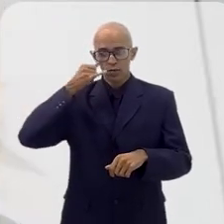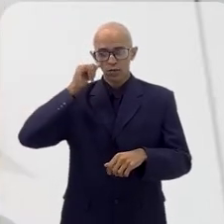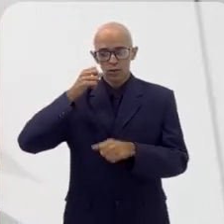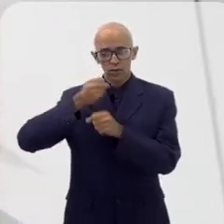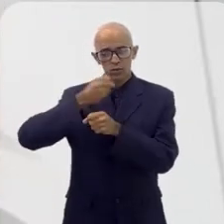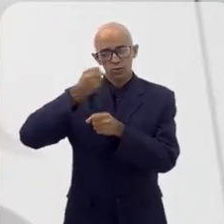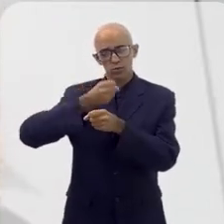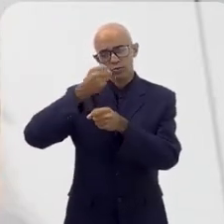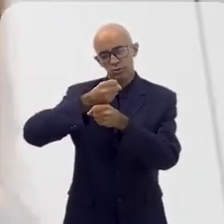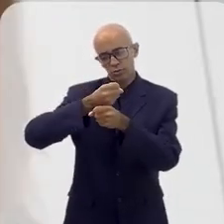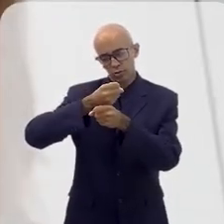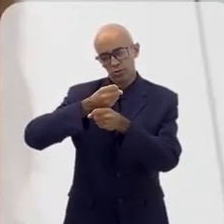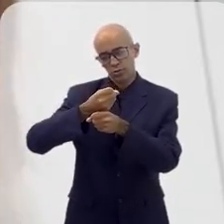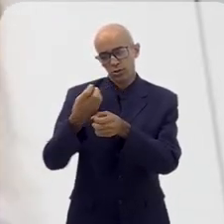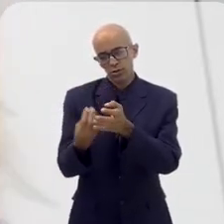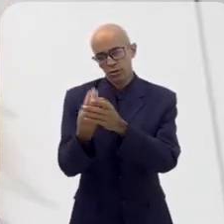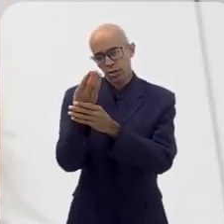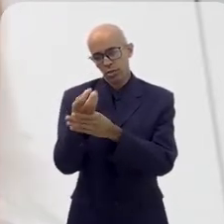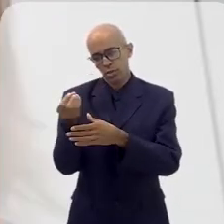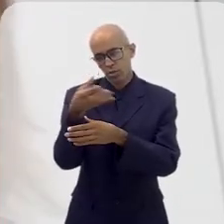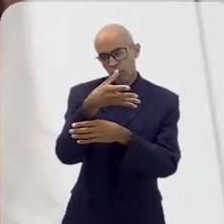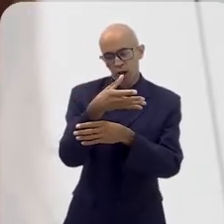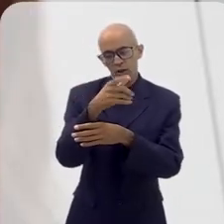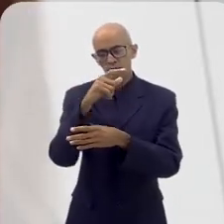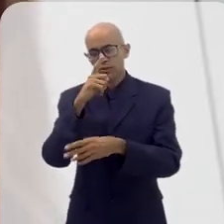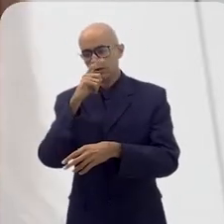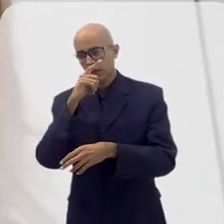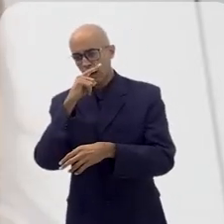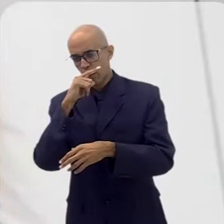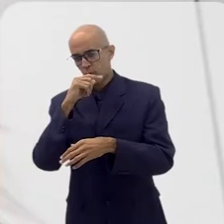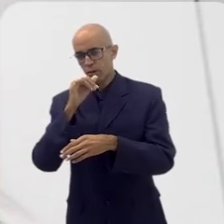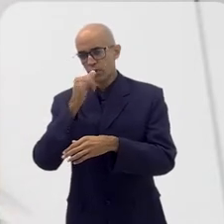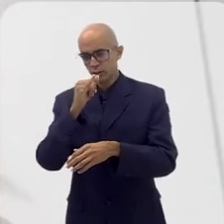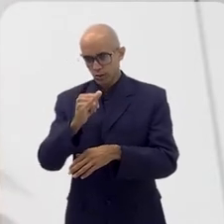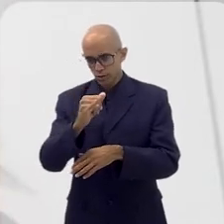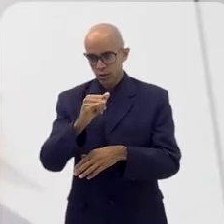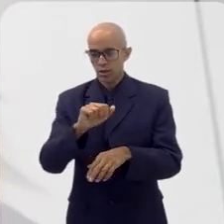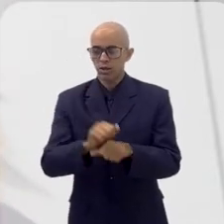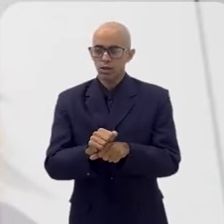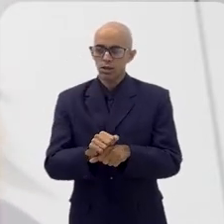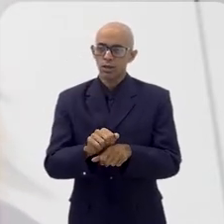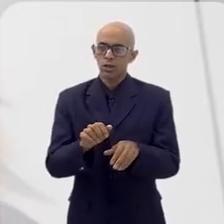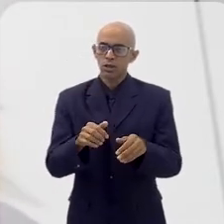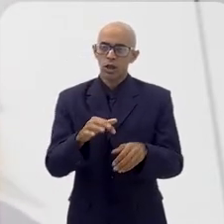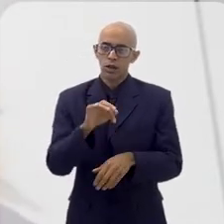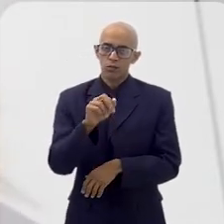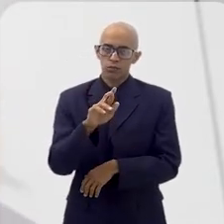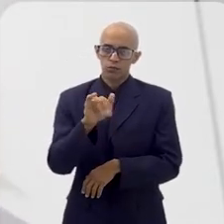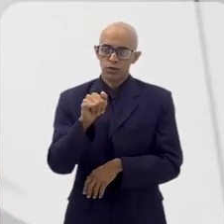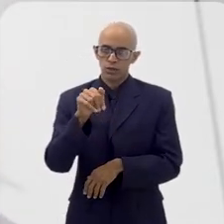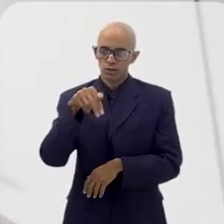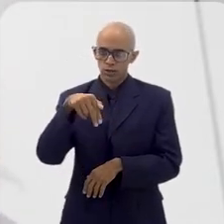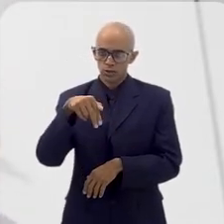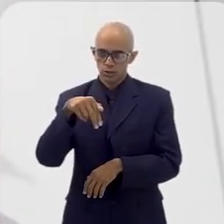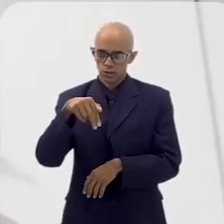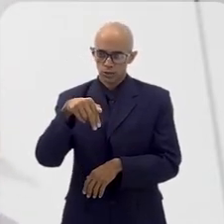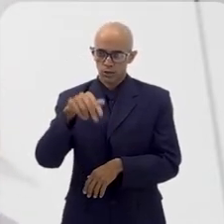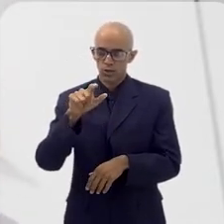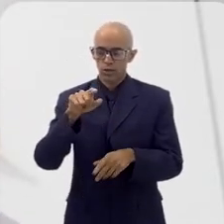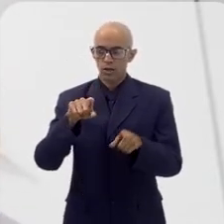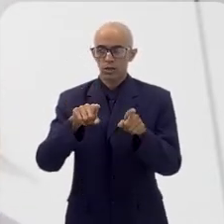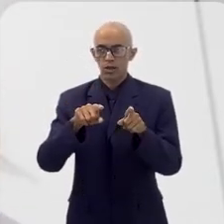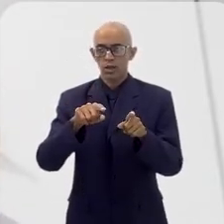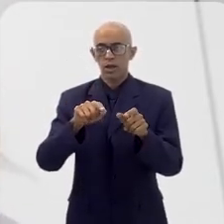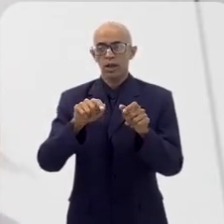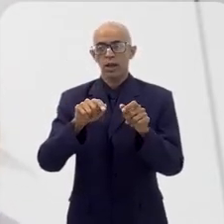construção de novas usinas e impactos ambientais. Então, a Firjan leva isso como